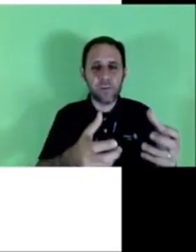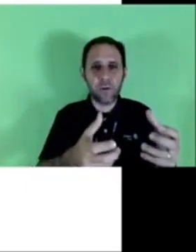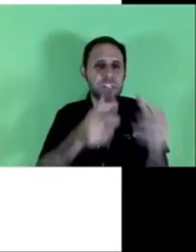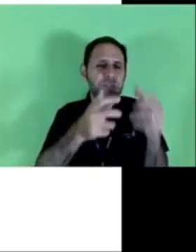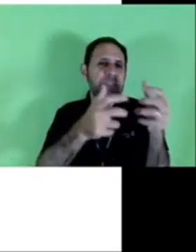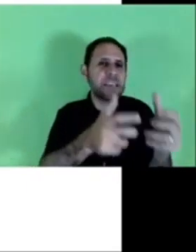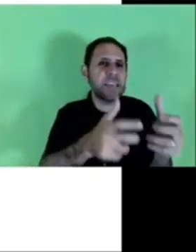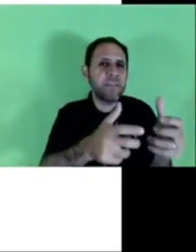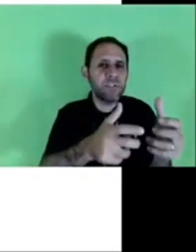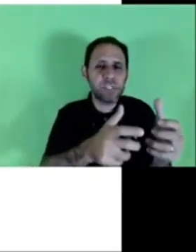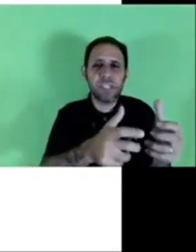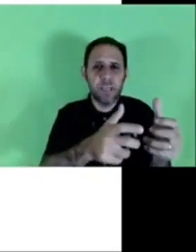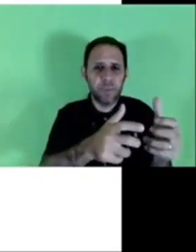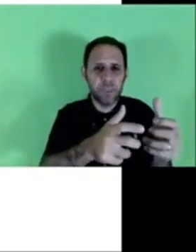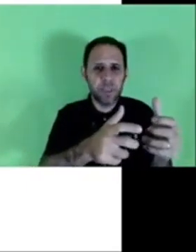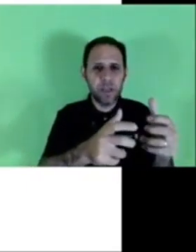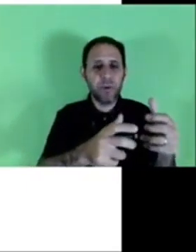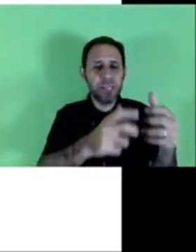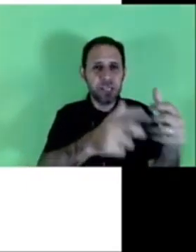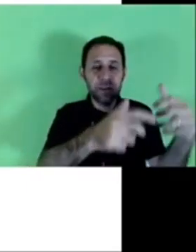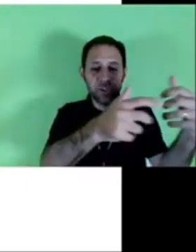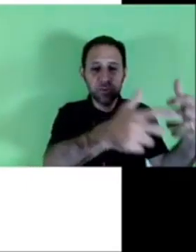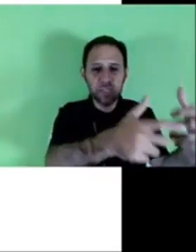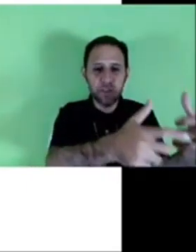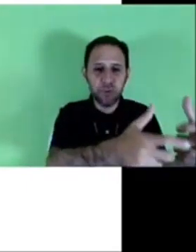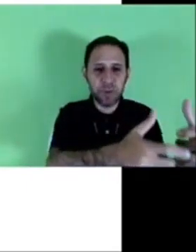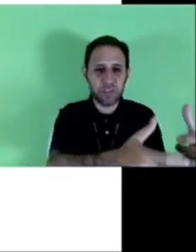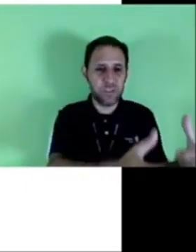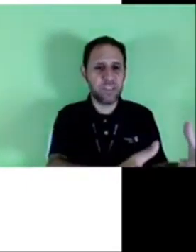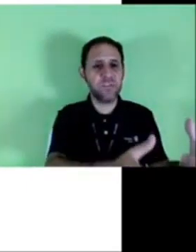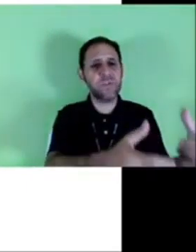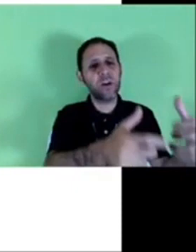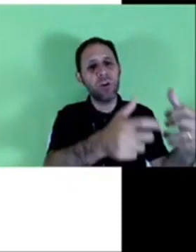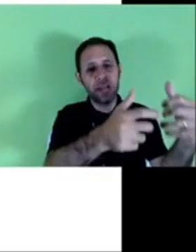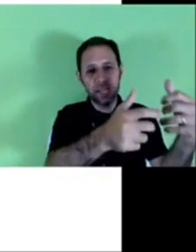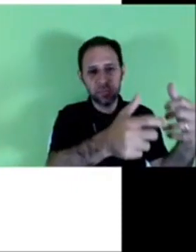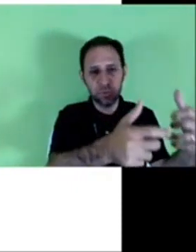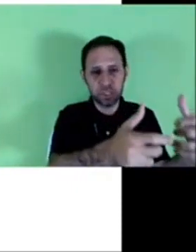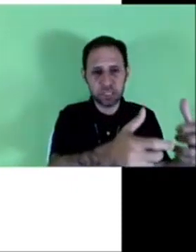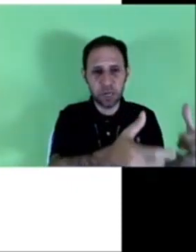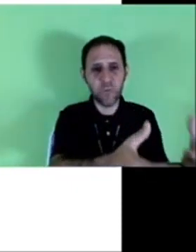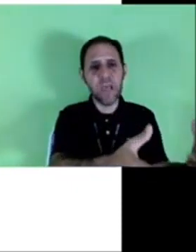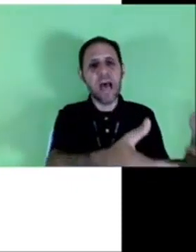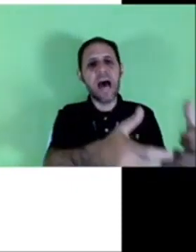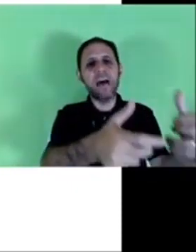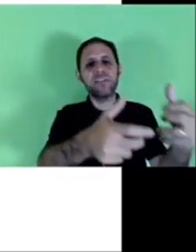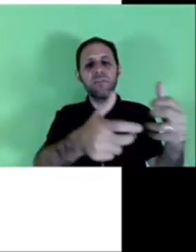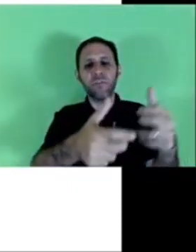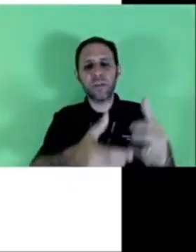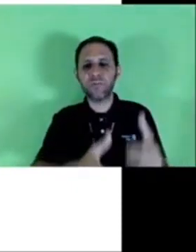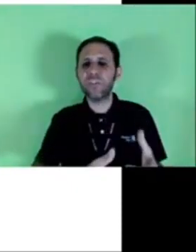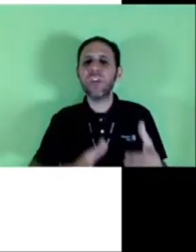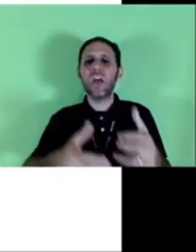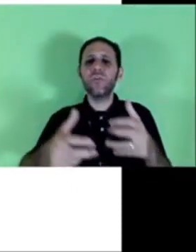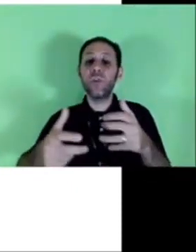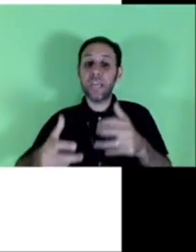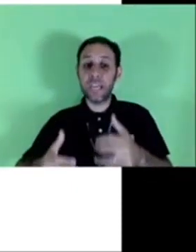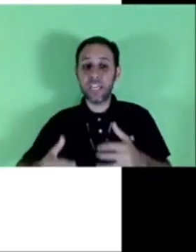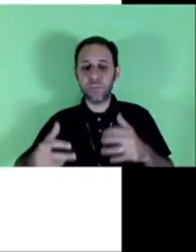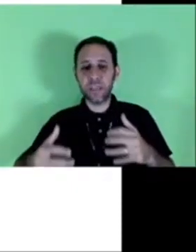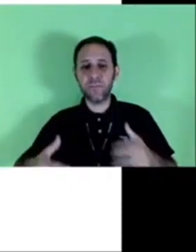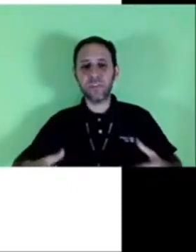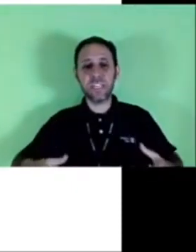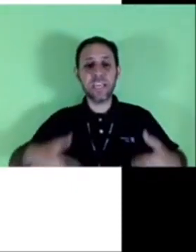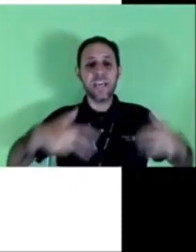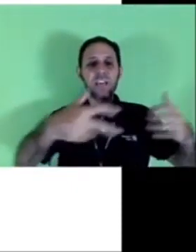querendo alguma coisa mas quem é você quais são as suas informações então você vai colocar na exposição as informações do